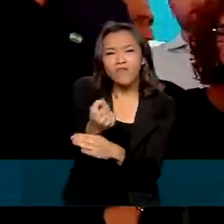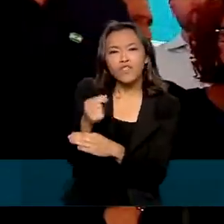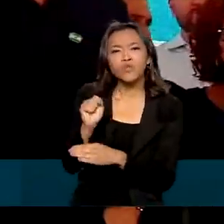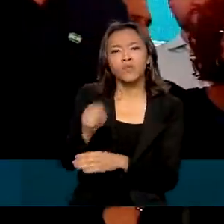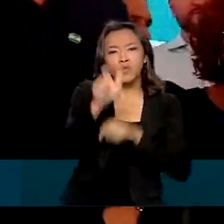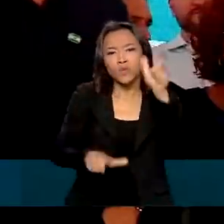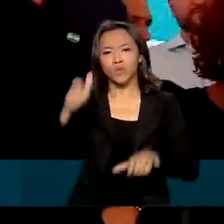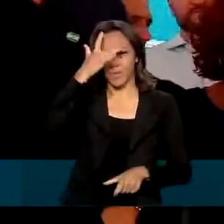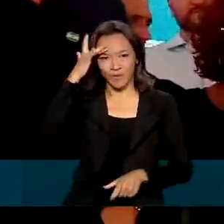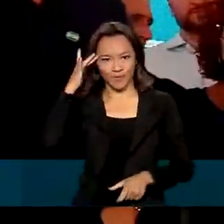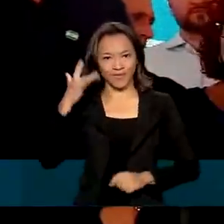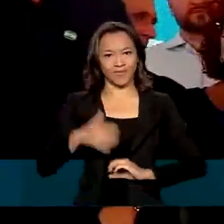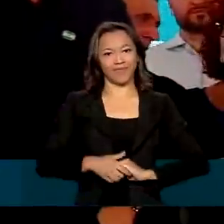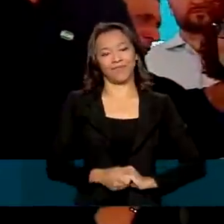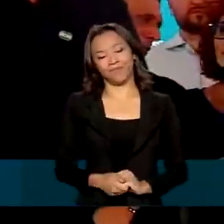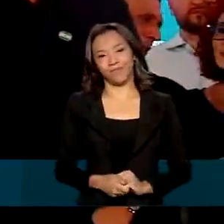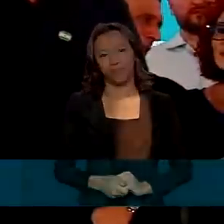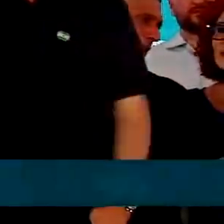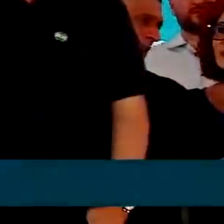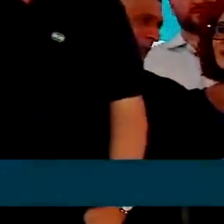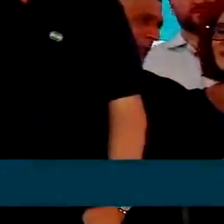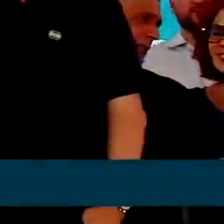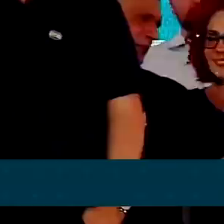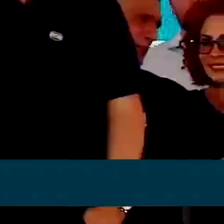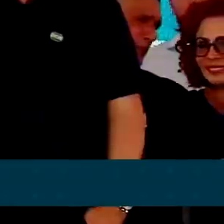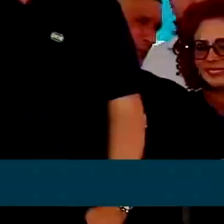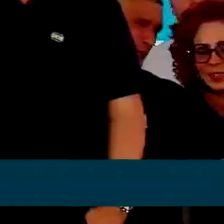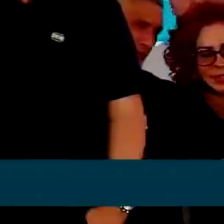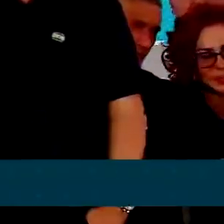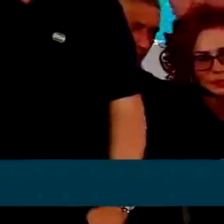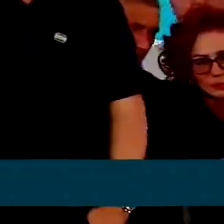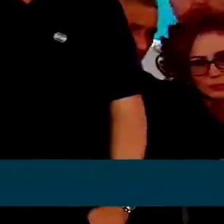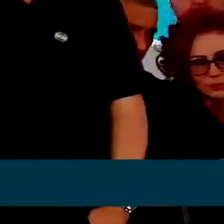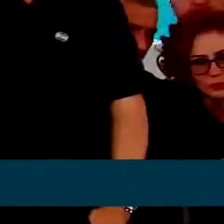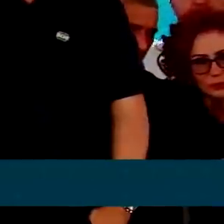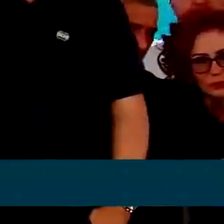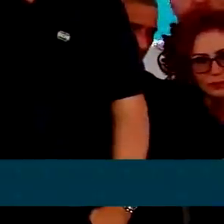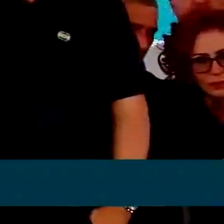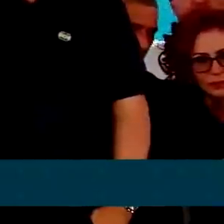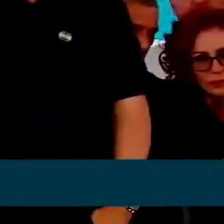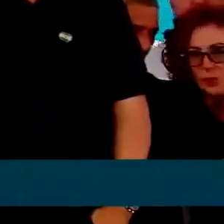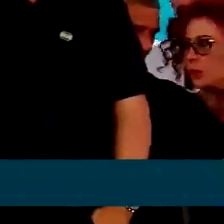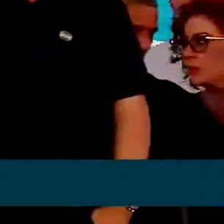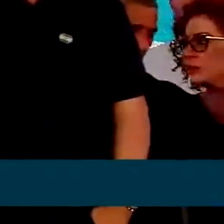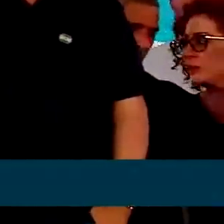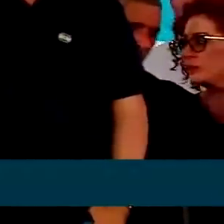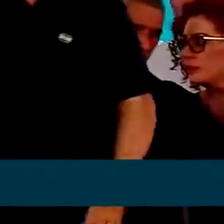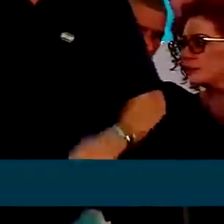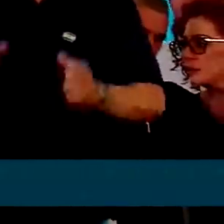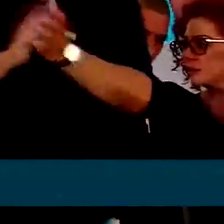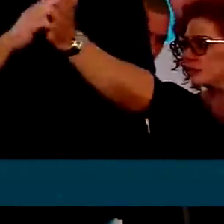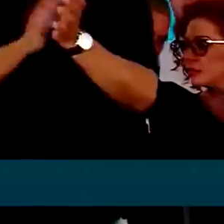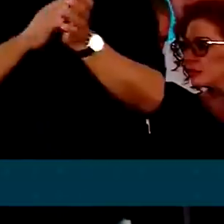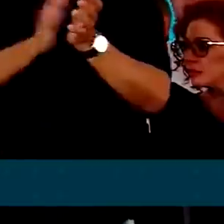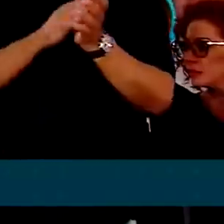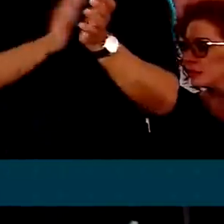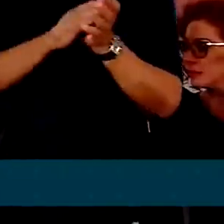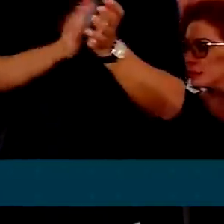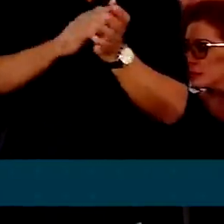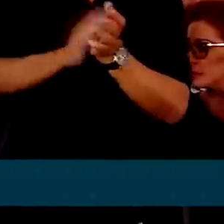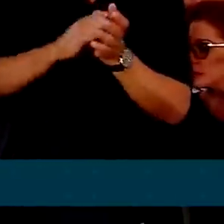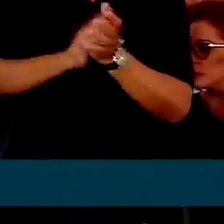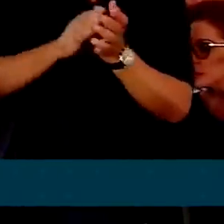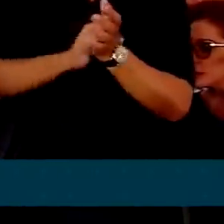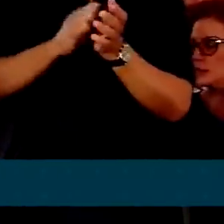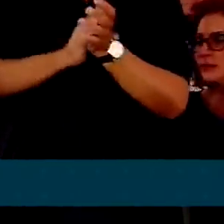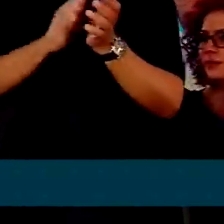Nos próximos meses, concluiremos toda a transposição do São Francisco. Toda a